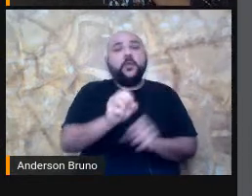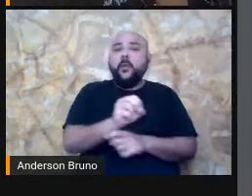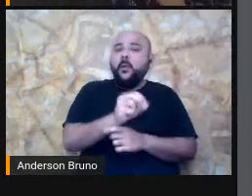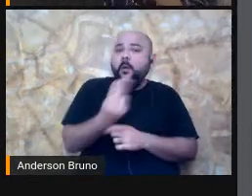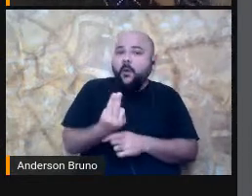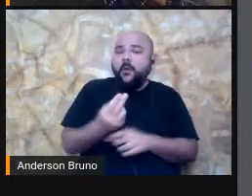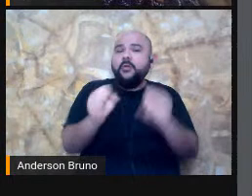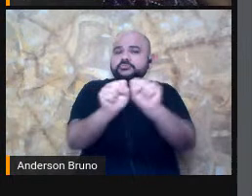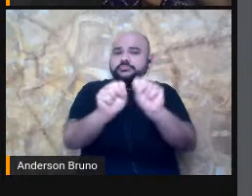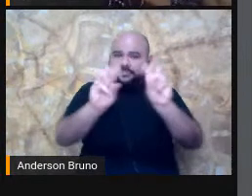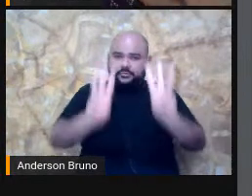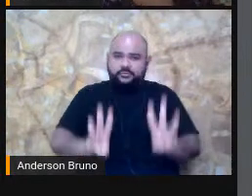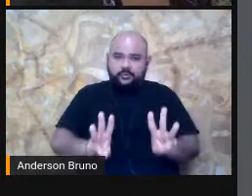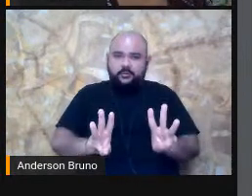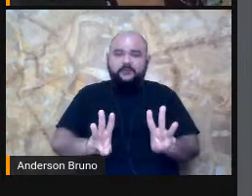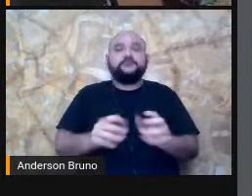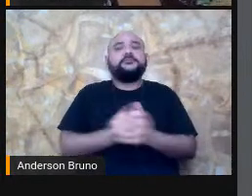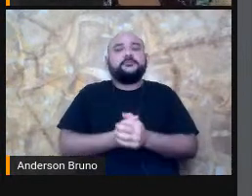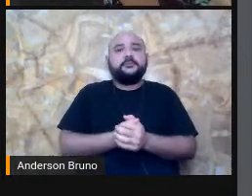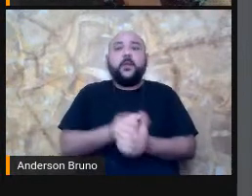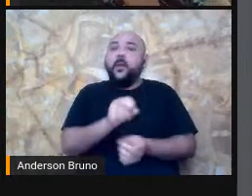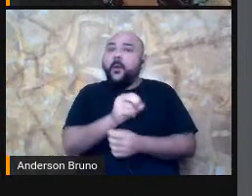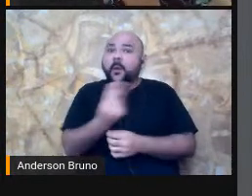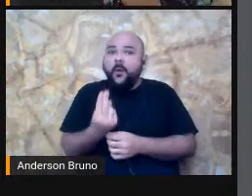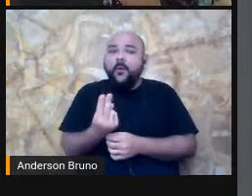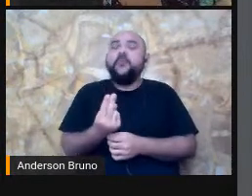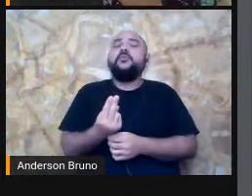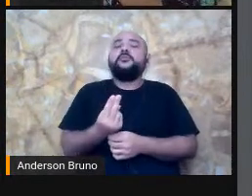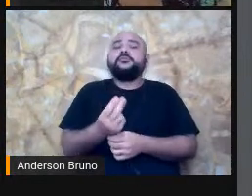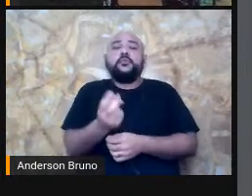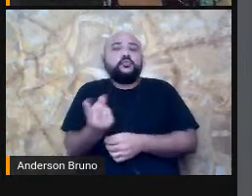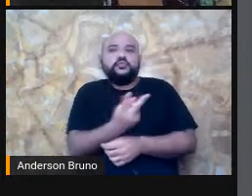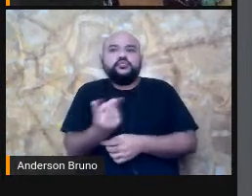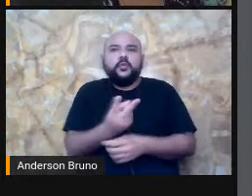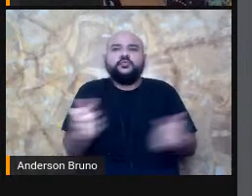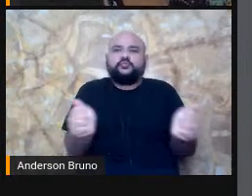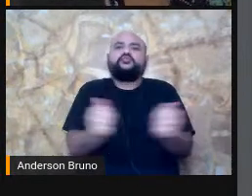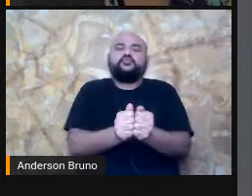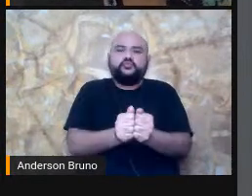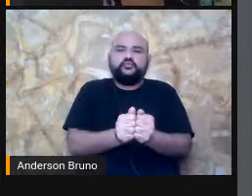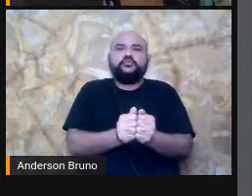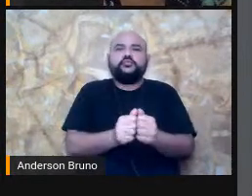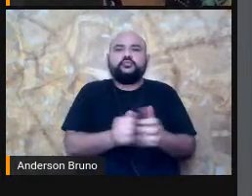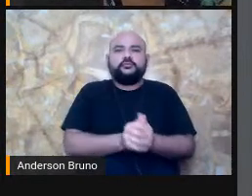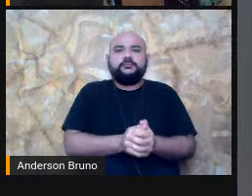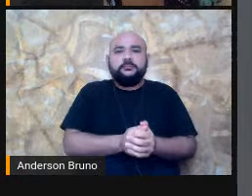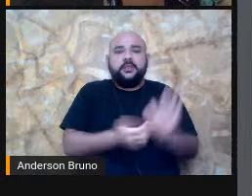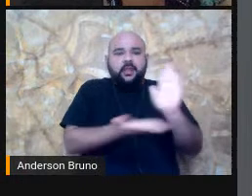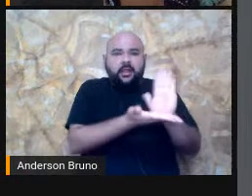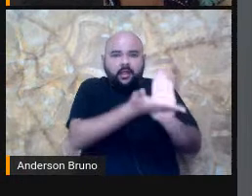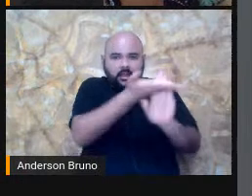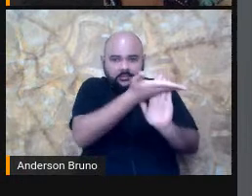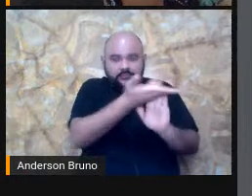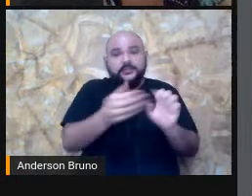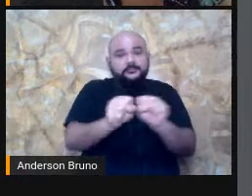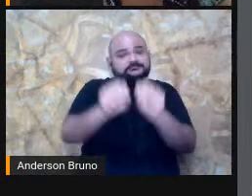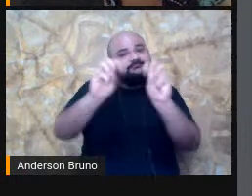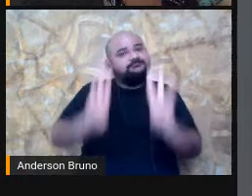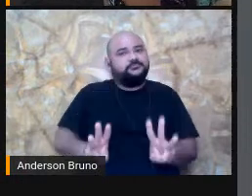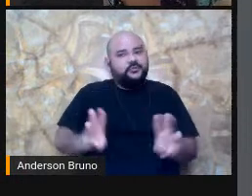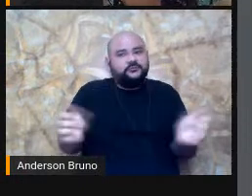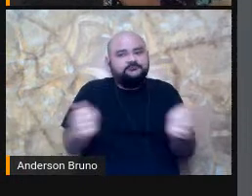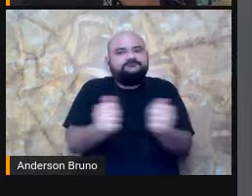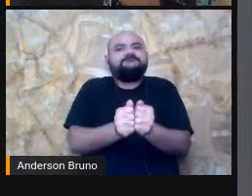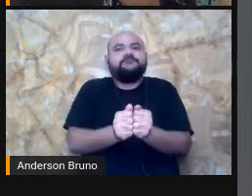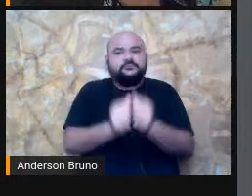E quanto dos dois Né? Então Veja Esse é um dos meninos Que faz parte Né? Do nosso trabalho